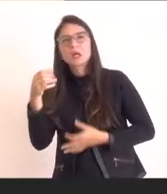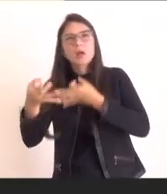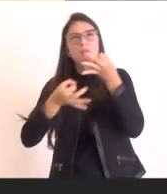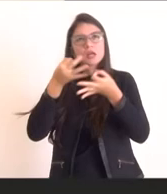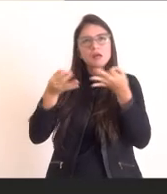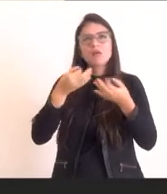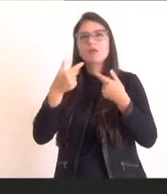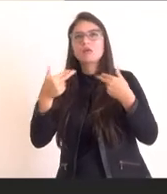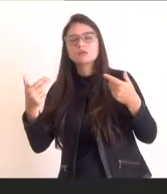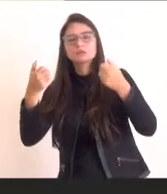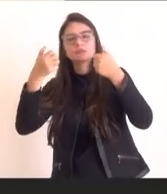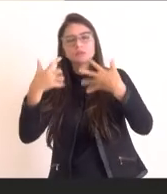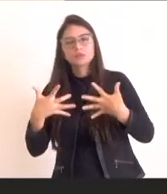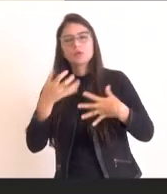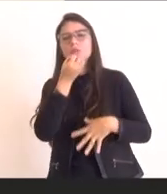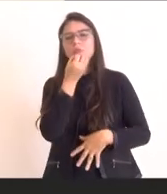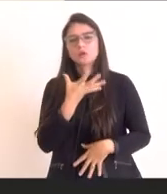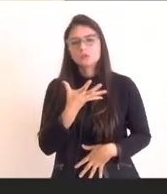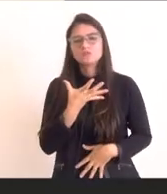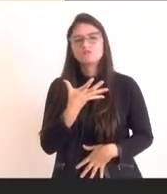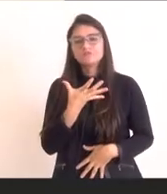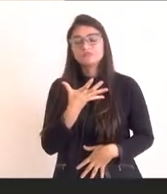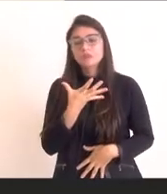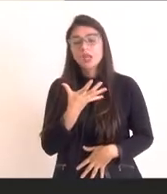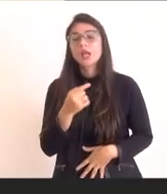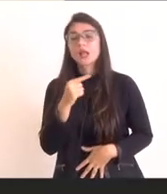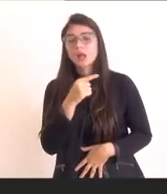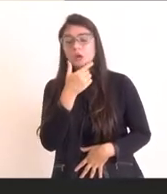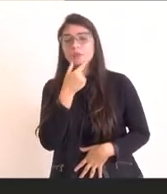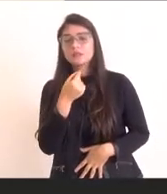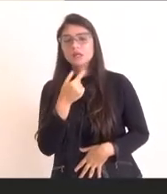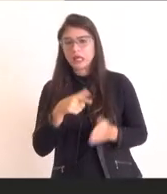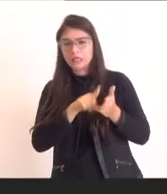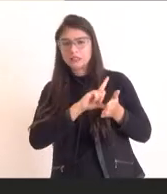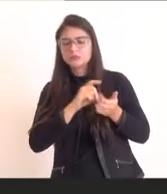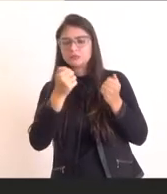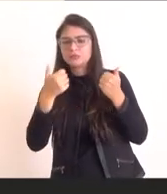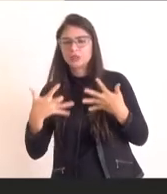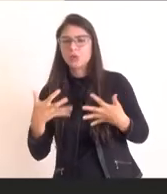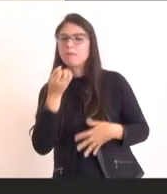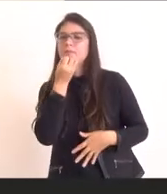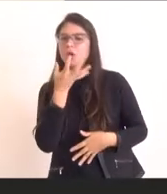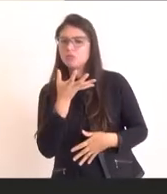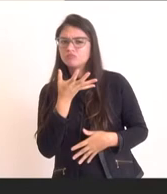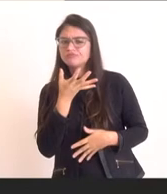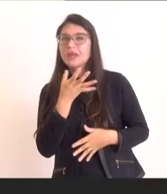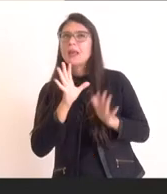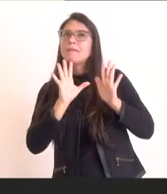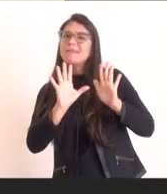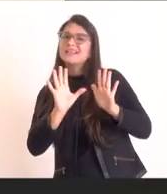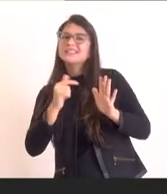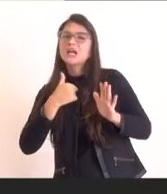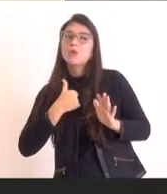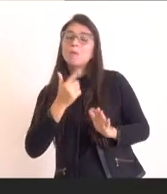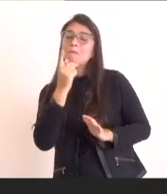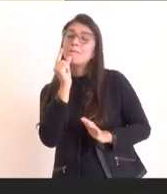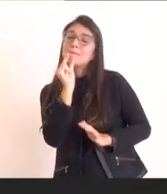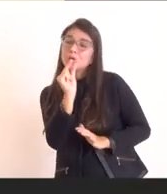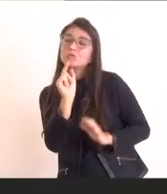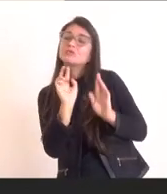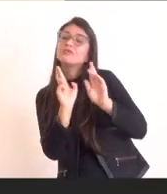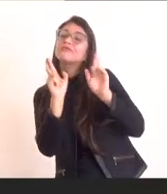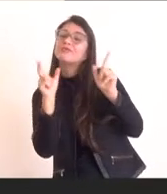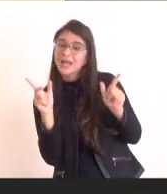colocou para a gente. Mas eu vou por um caminho um pouquinho diferente,